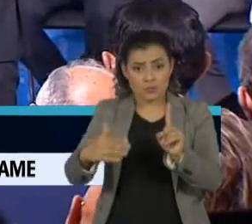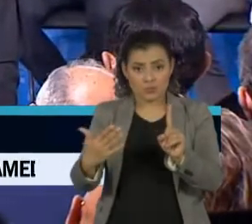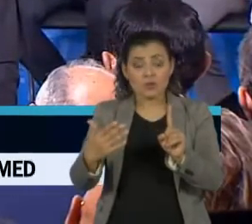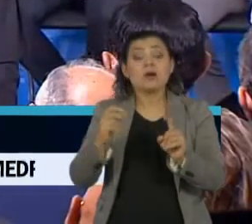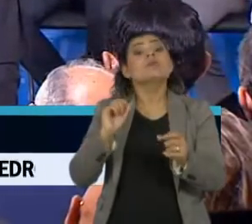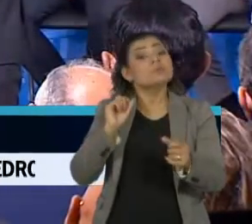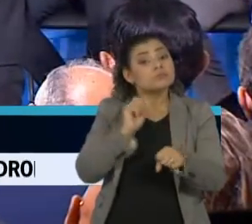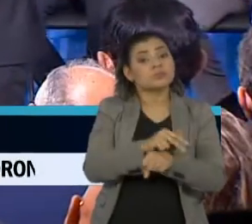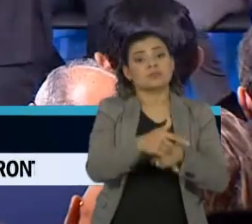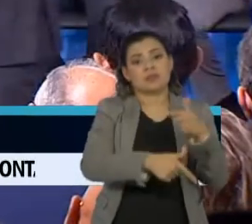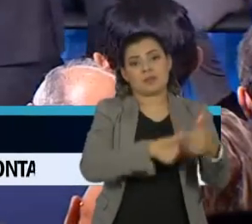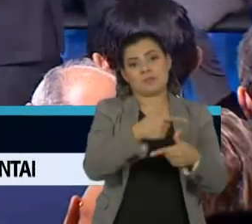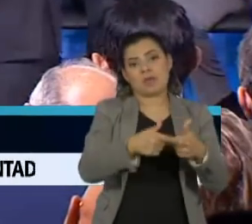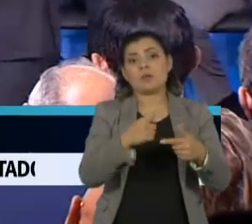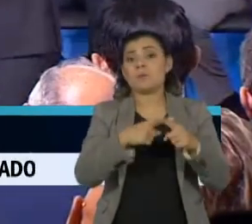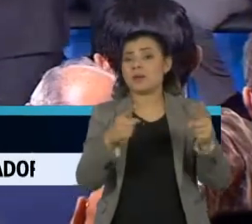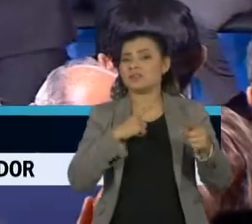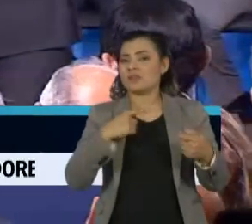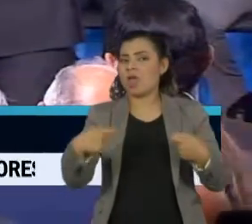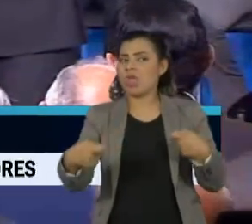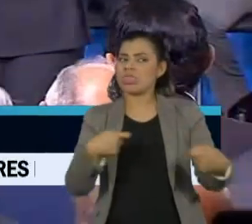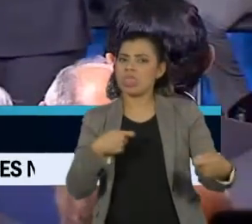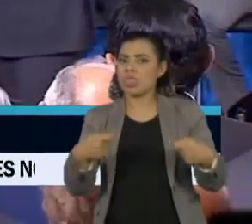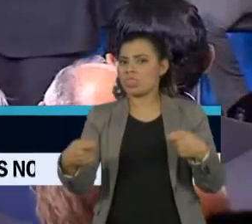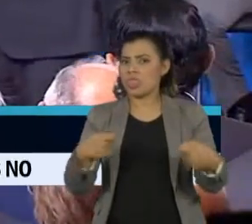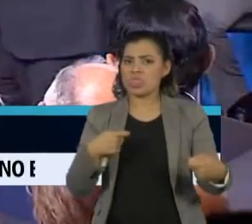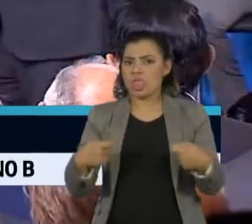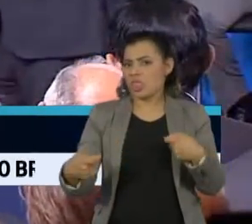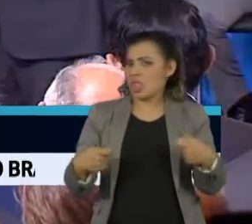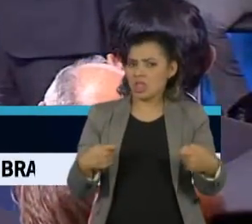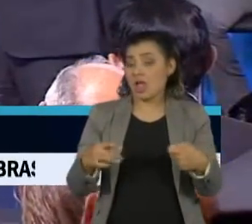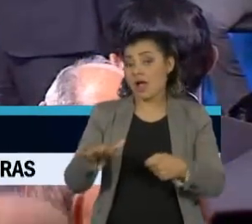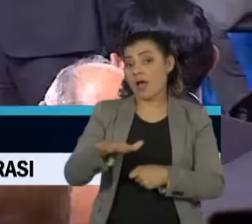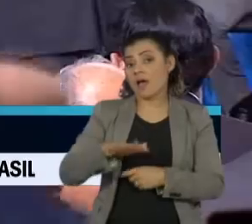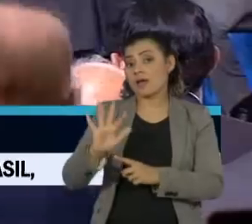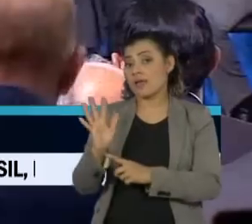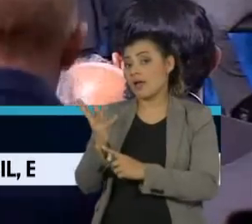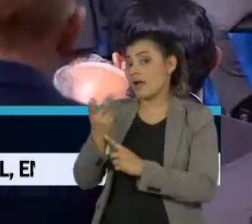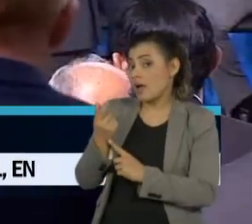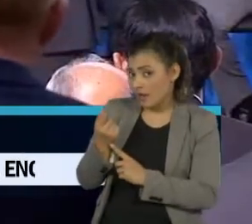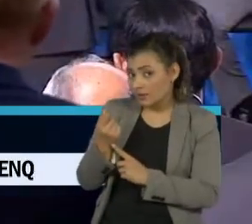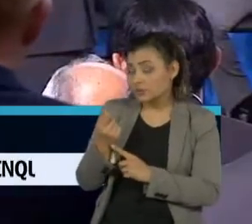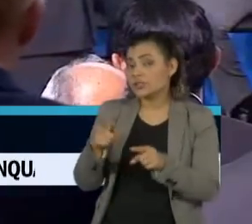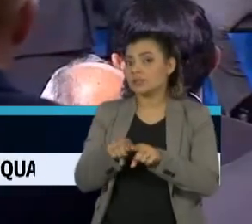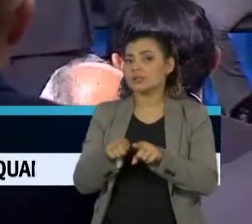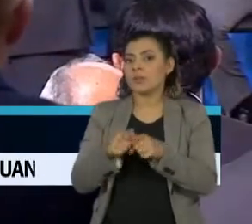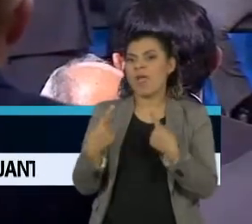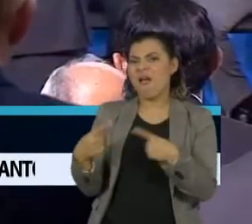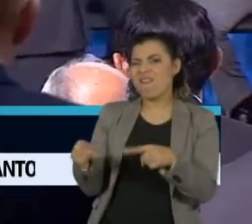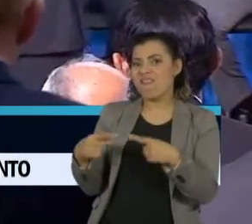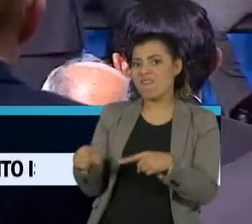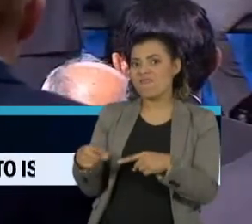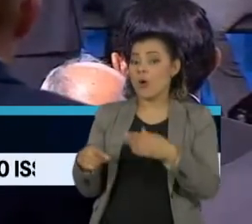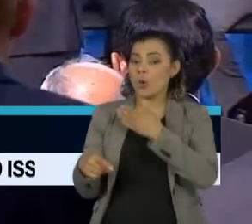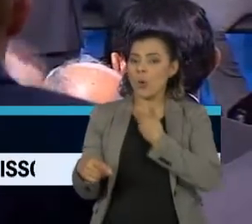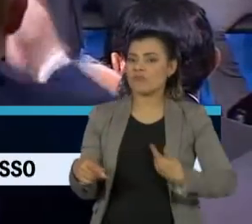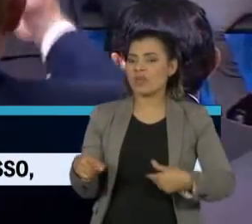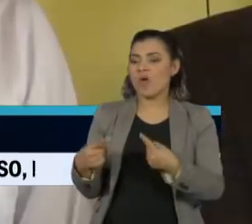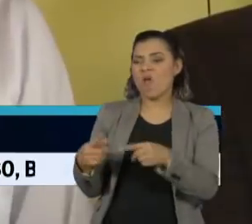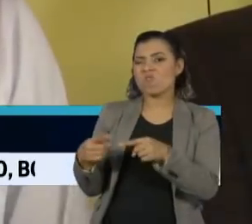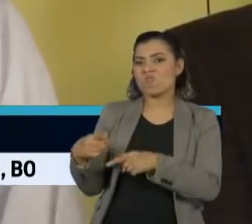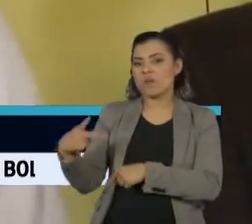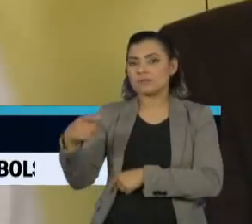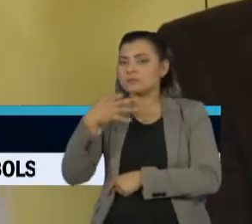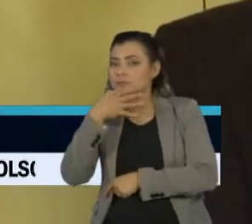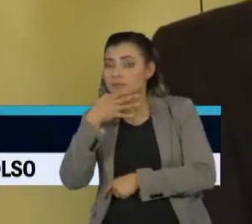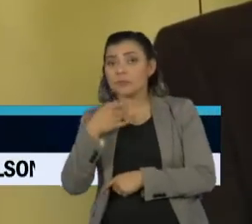secretaria. E em meio a discussões e críticas por parte da classe artística e um processo de fritura no governo. Ontem, Bolsonaro